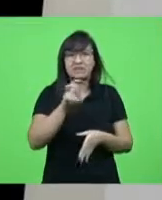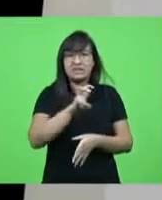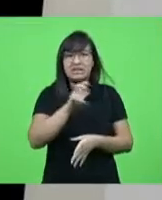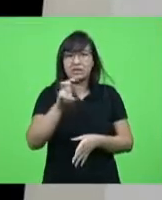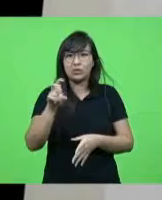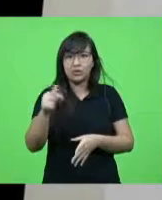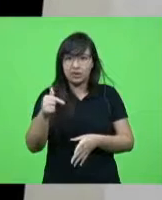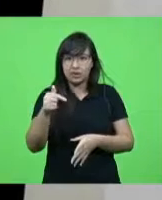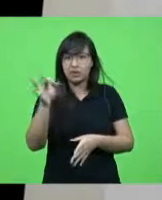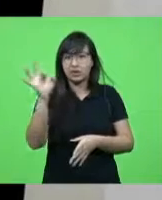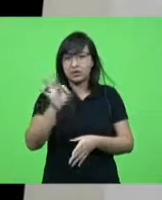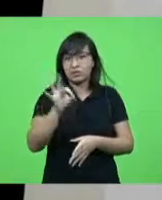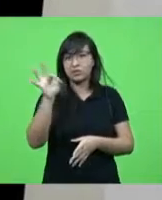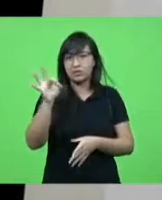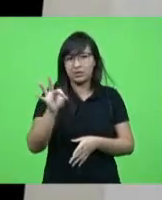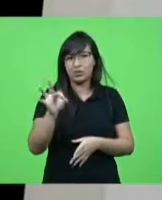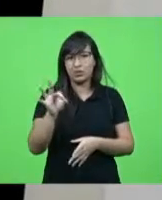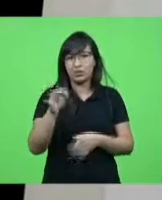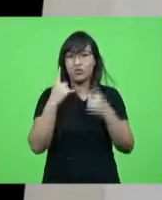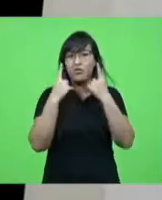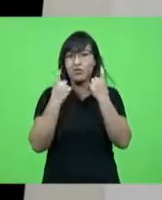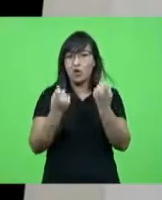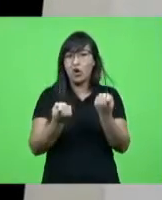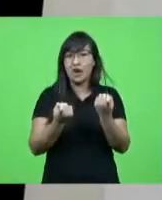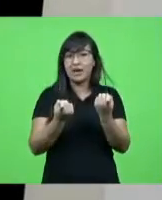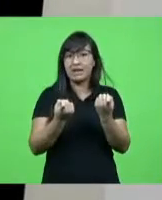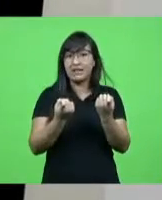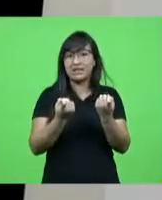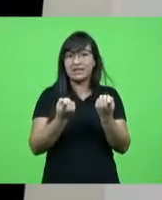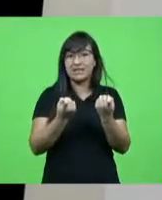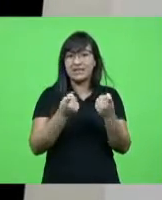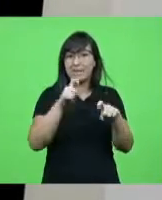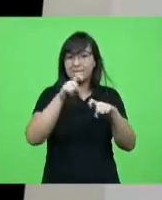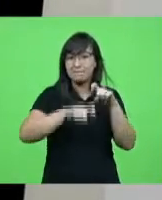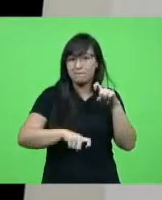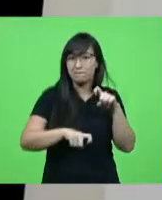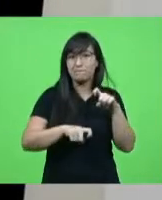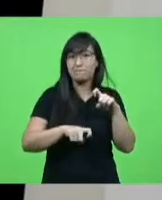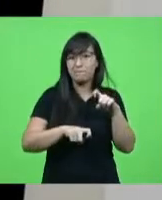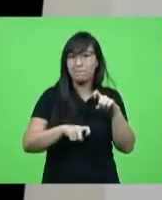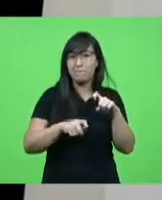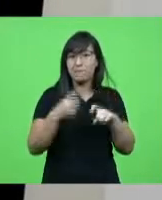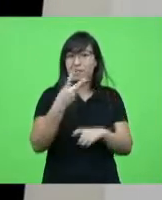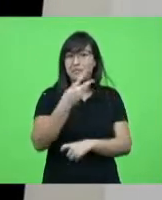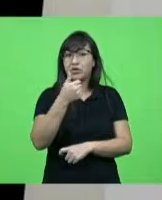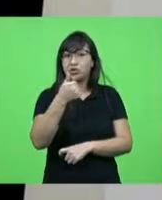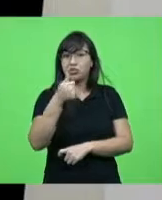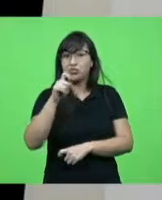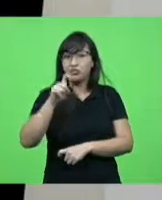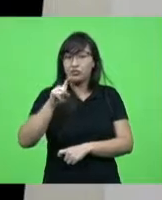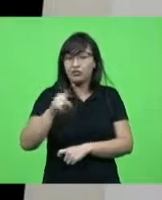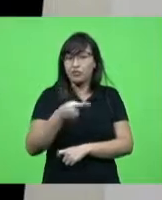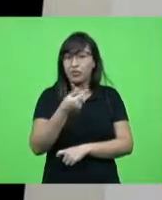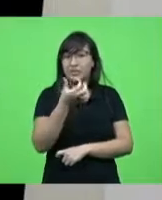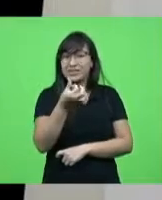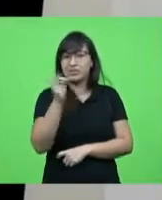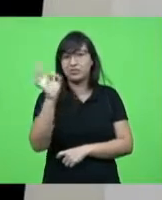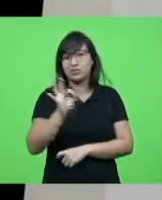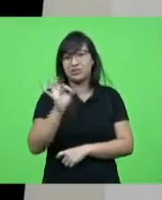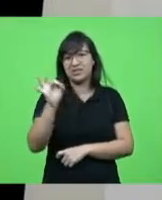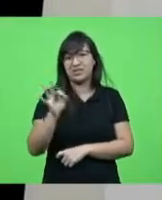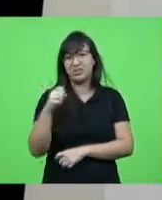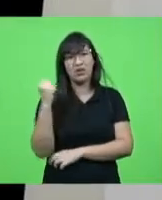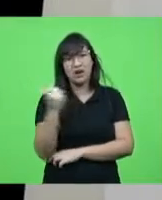57% violência sexual 21,6% o que é grave a criança não tem essa